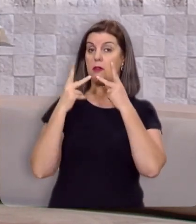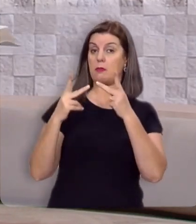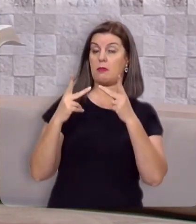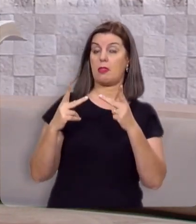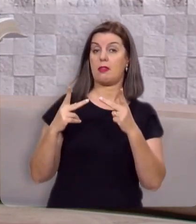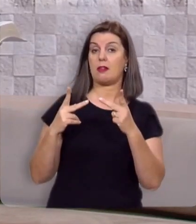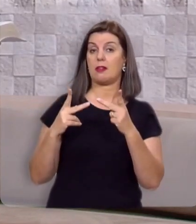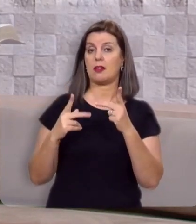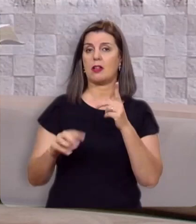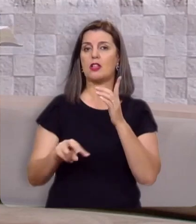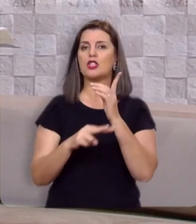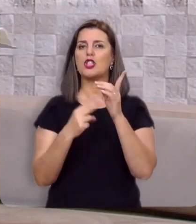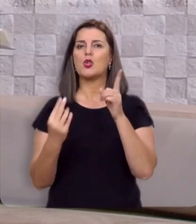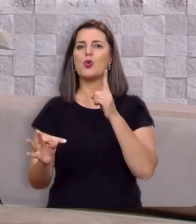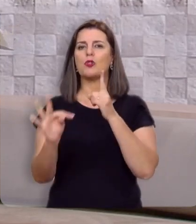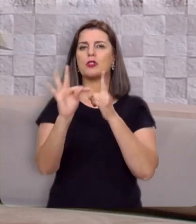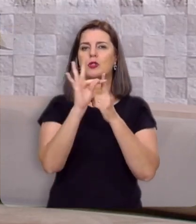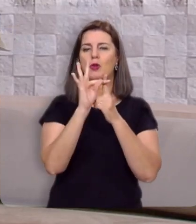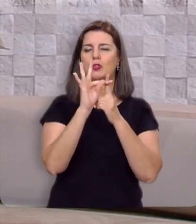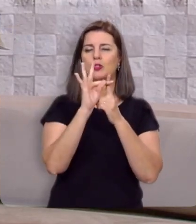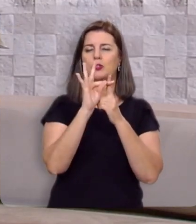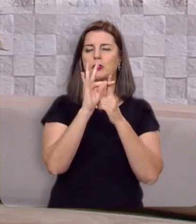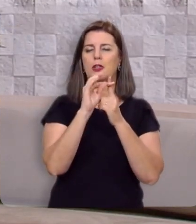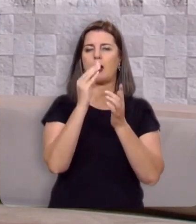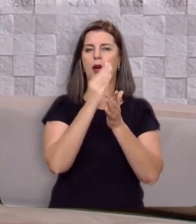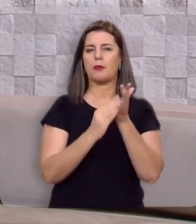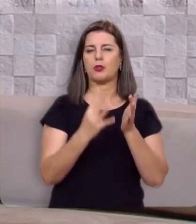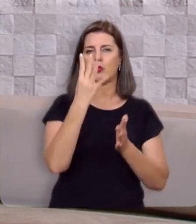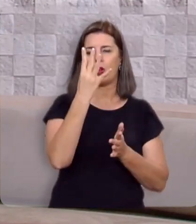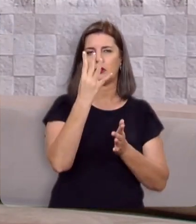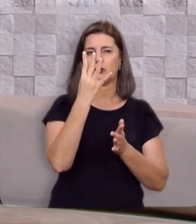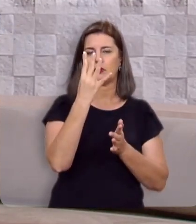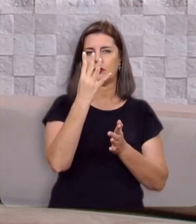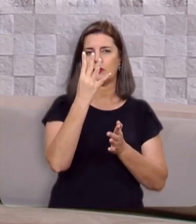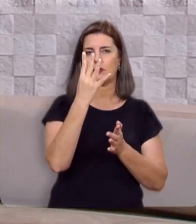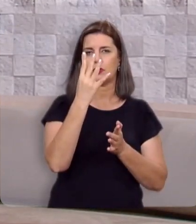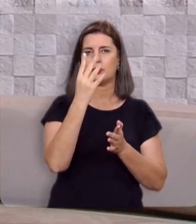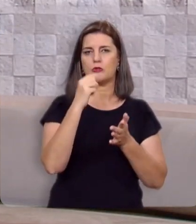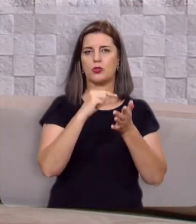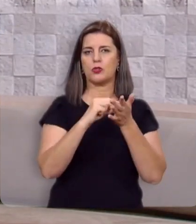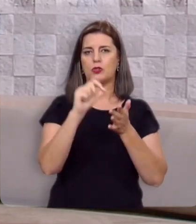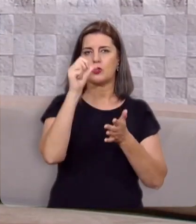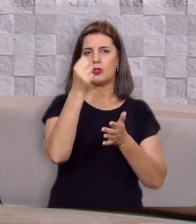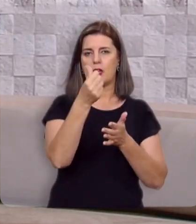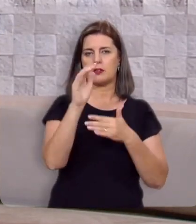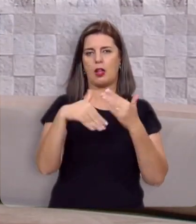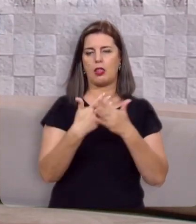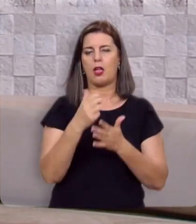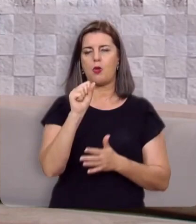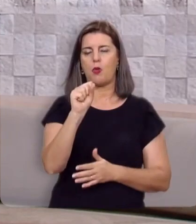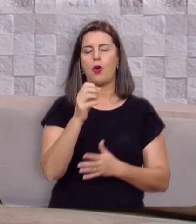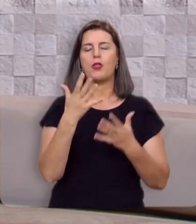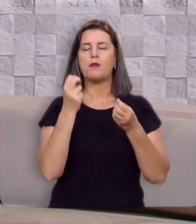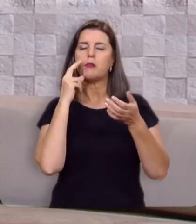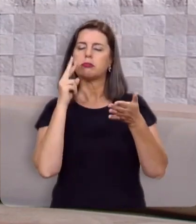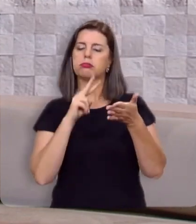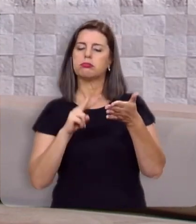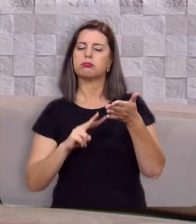na segunda carta de Paulo a Timóteo, capítulo 4, versos 6 a 8. Vamos ouvir